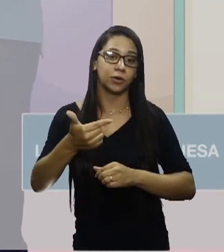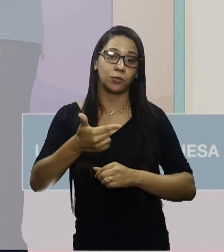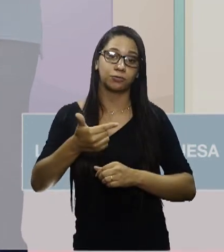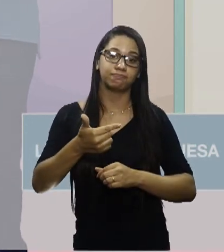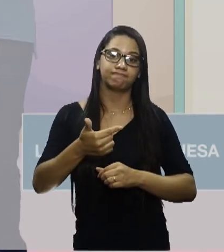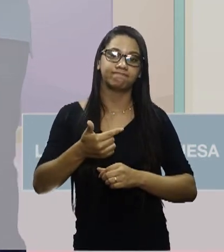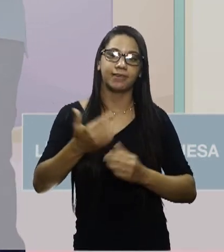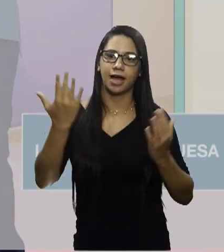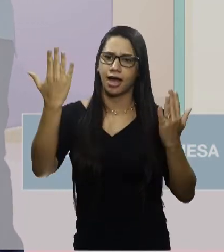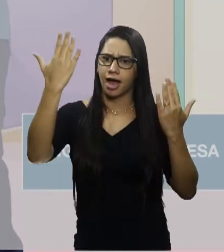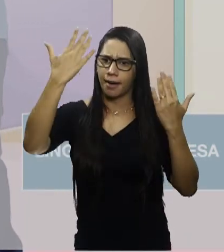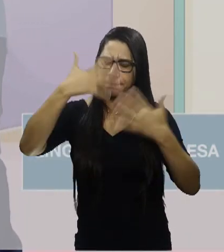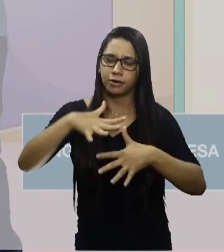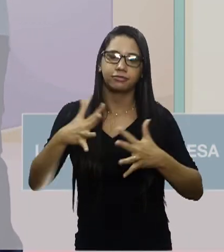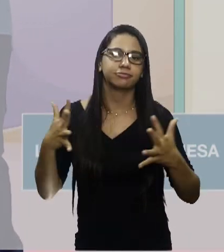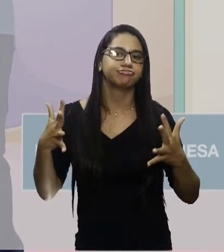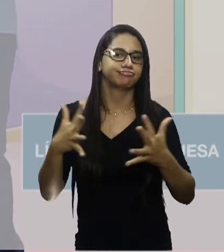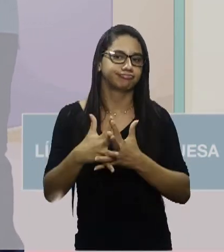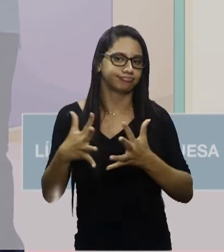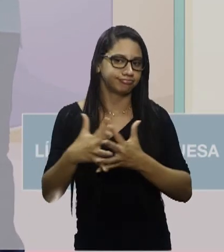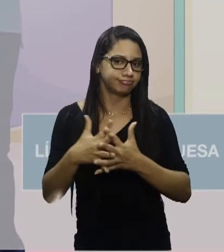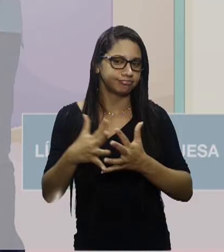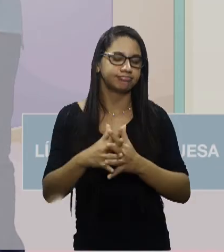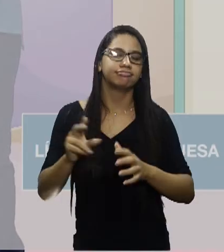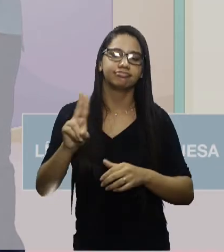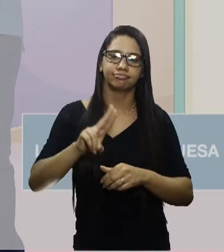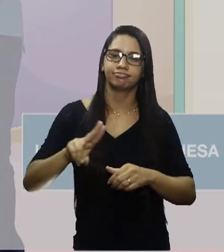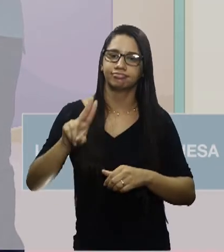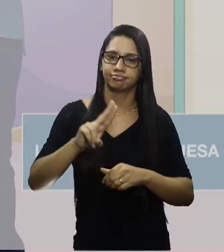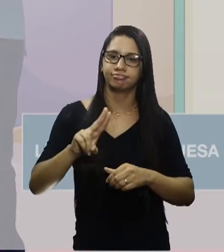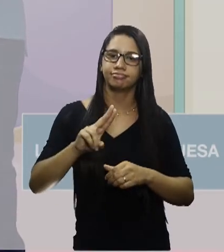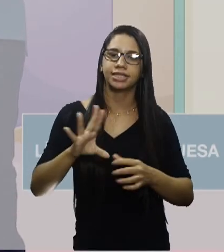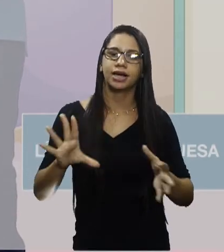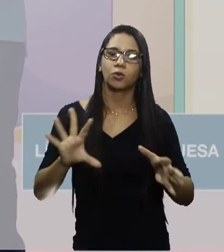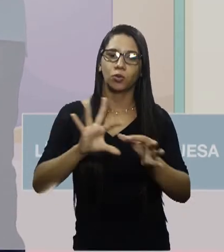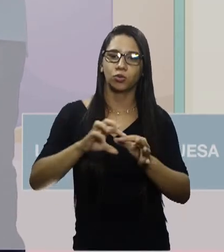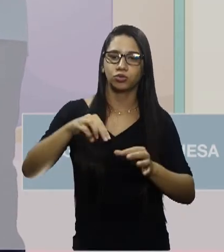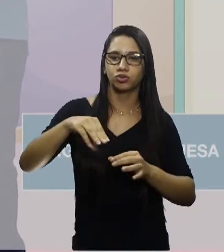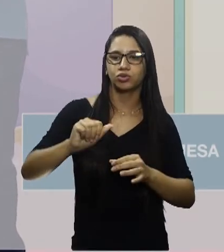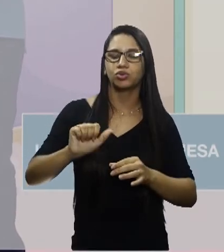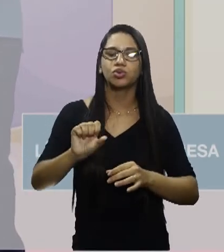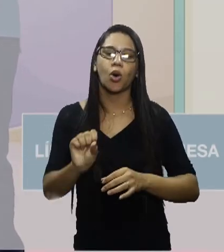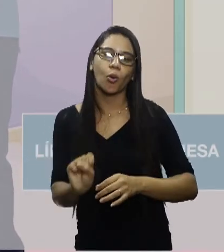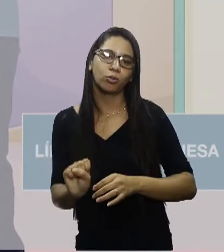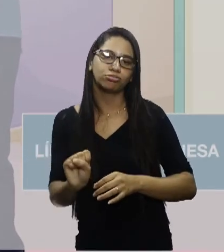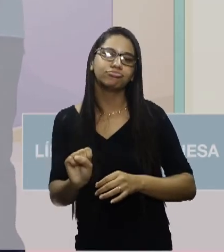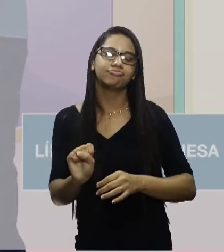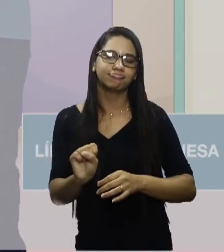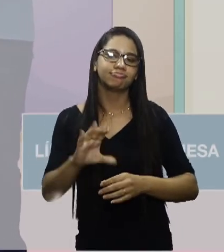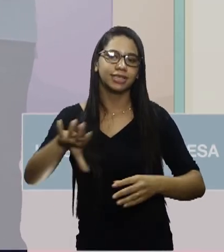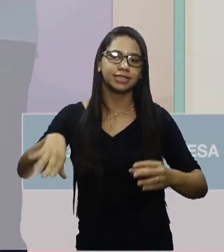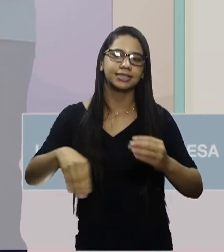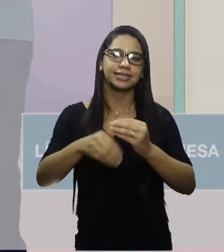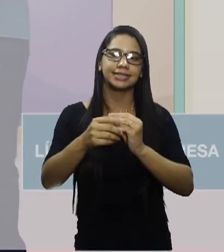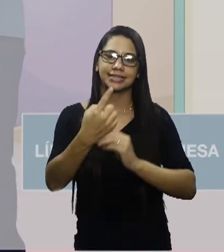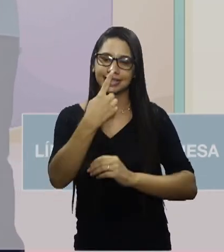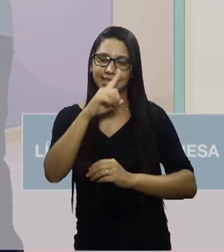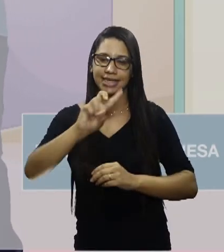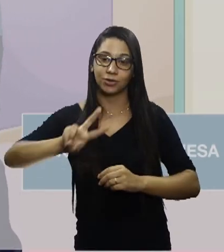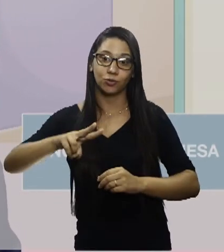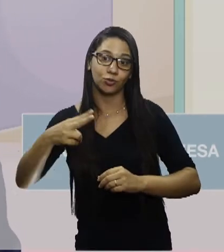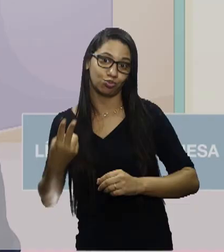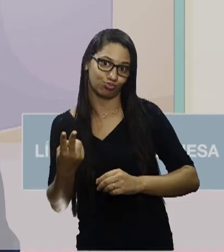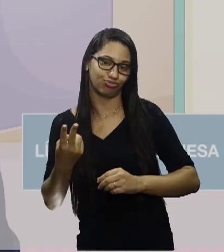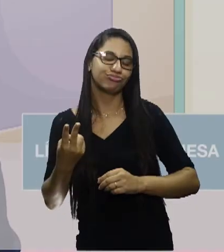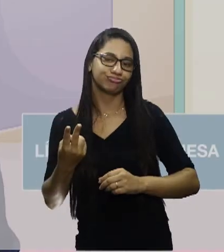a prova foi bastante complexa. Vamos utilizar aí a conjunção mais para fazer essa, adicionar essa ideia de contradição ou